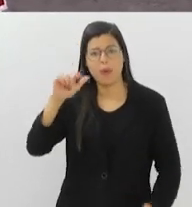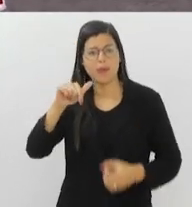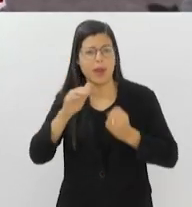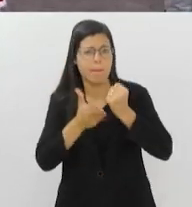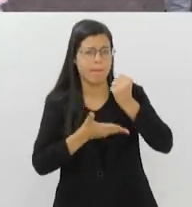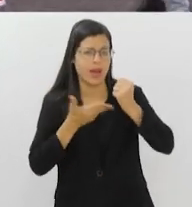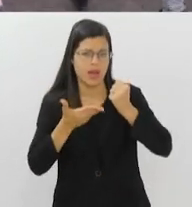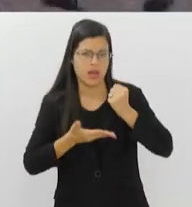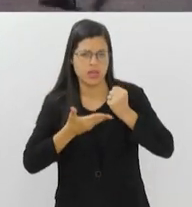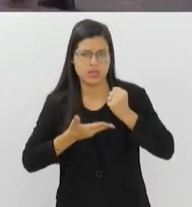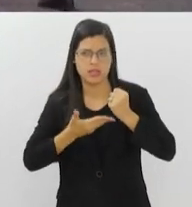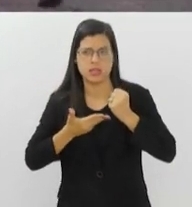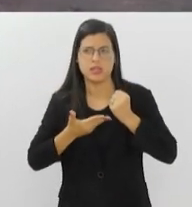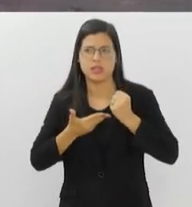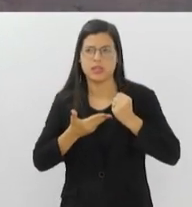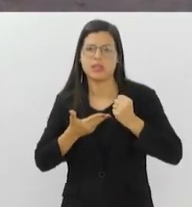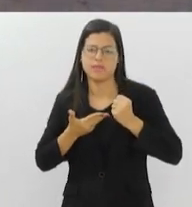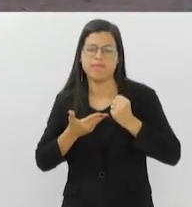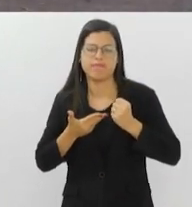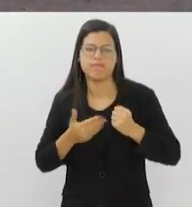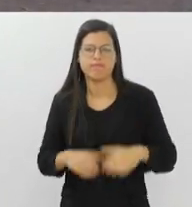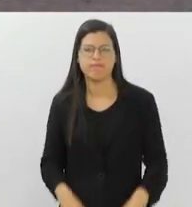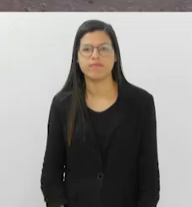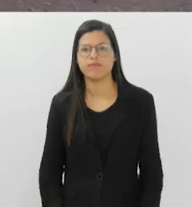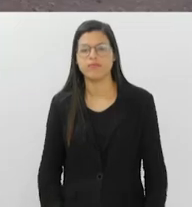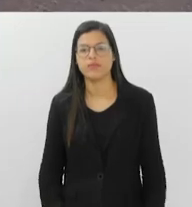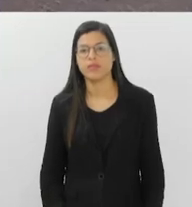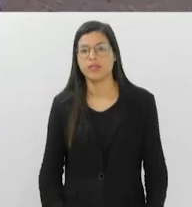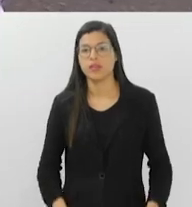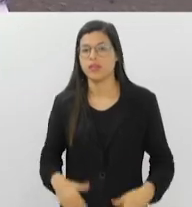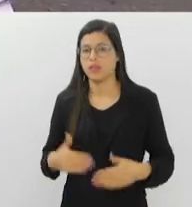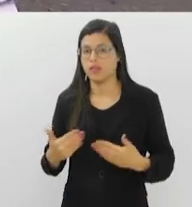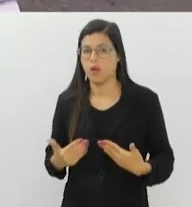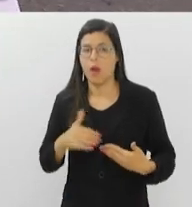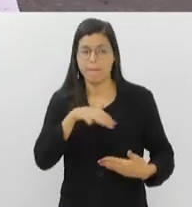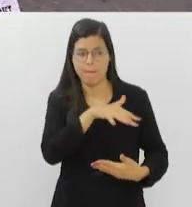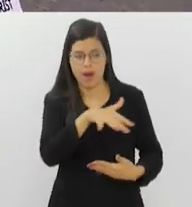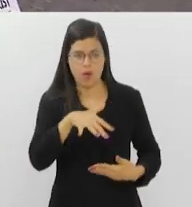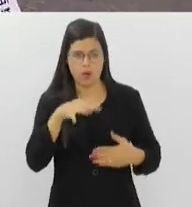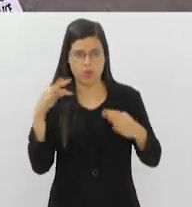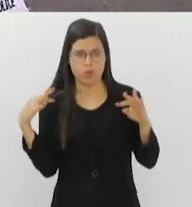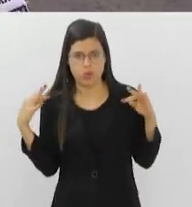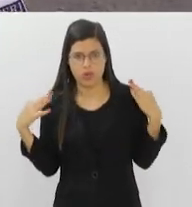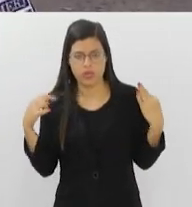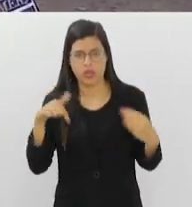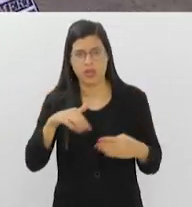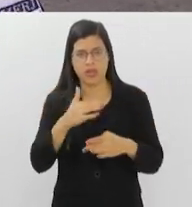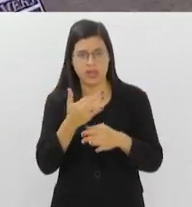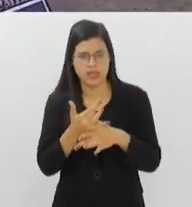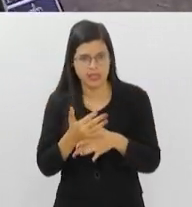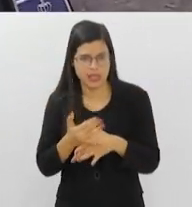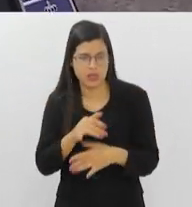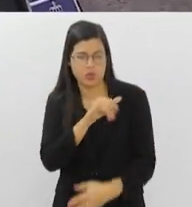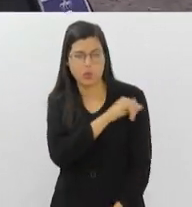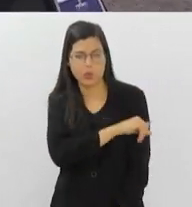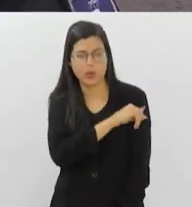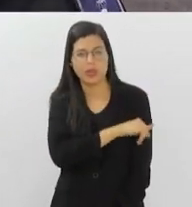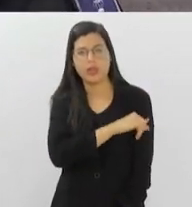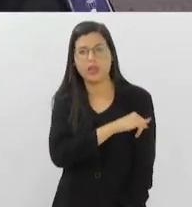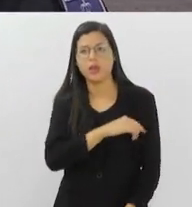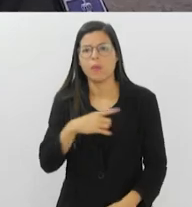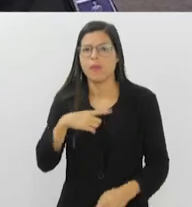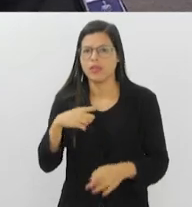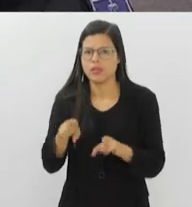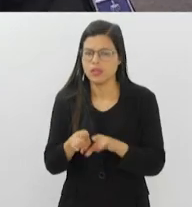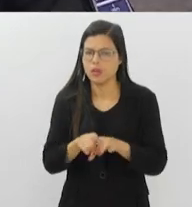do serviço turístico na cidade. A grande concentração de turistas é aqui na cidade do Rio, mas outras demandas também, por exemplo, na região